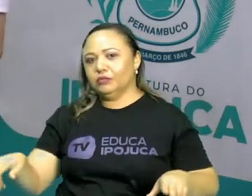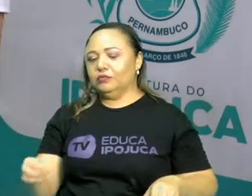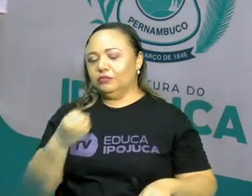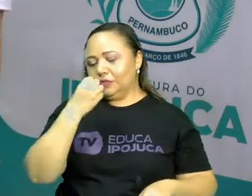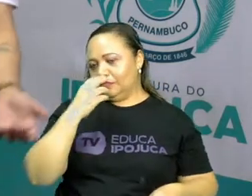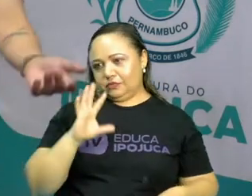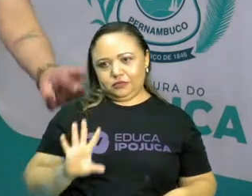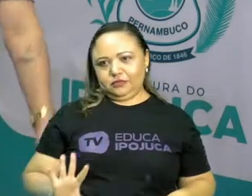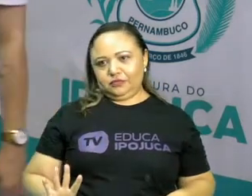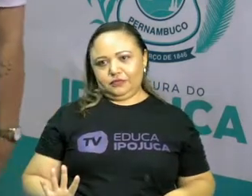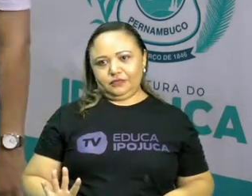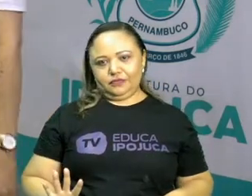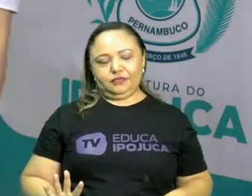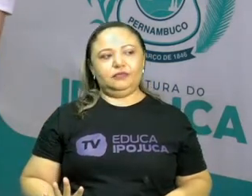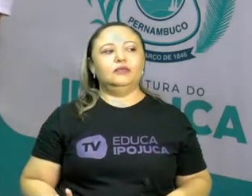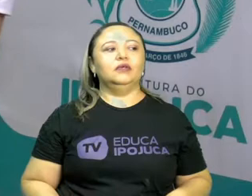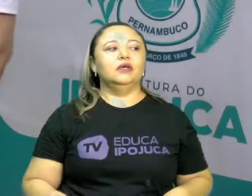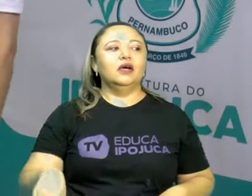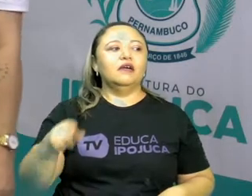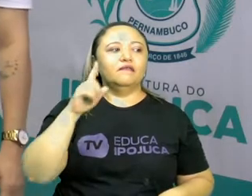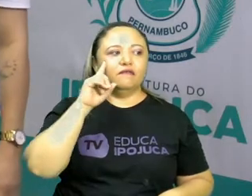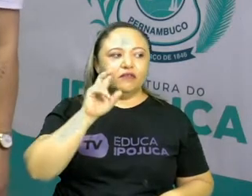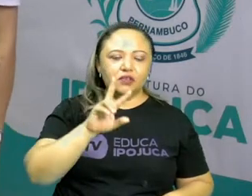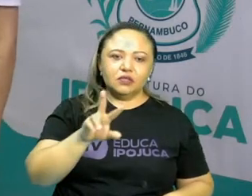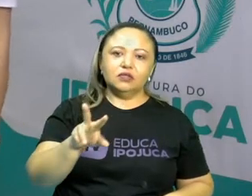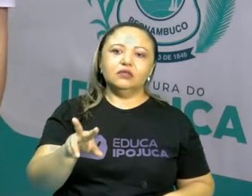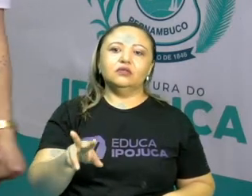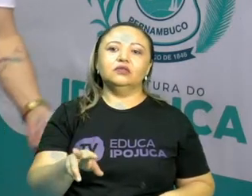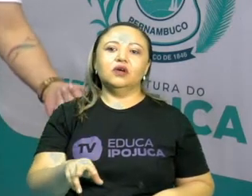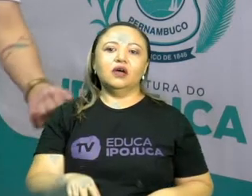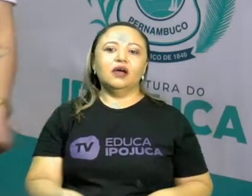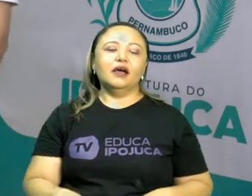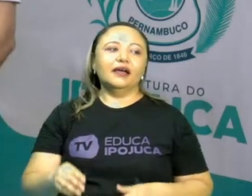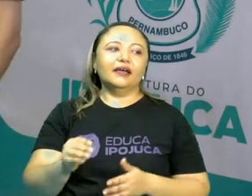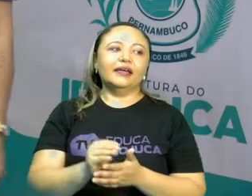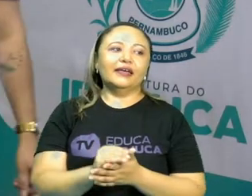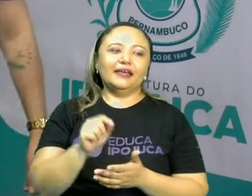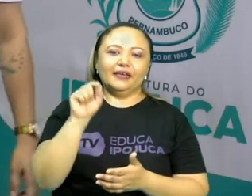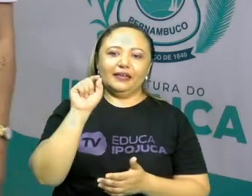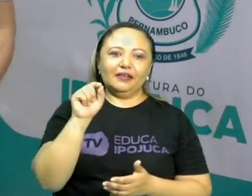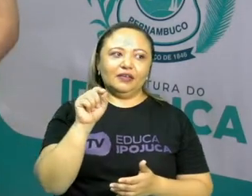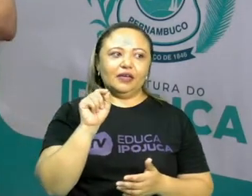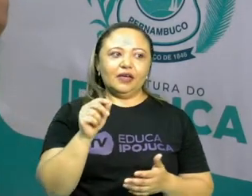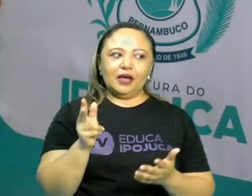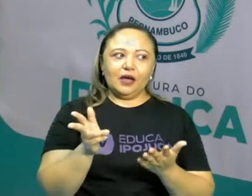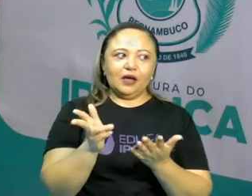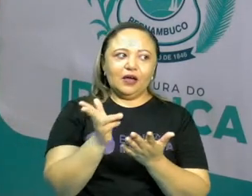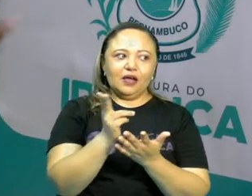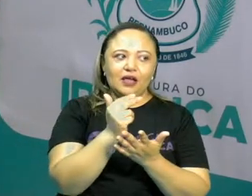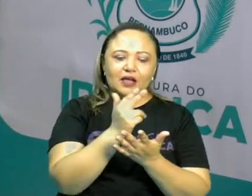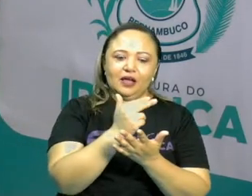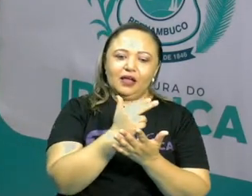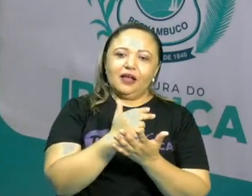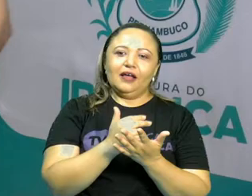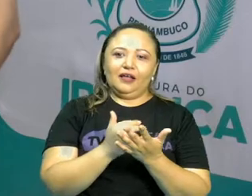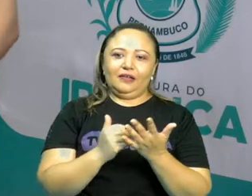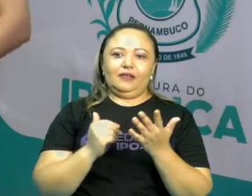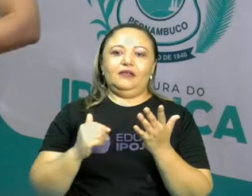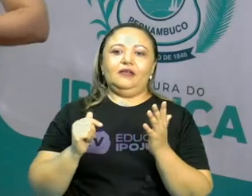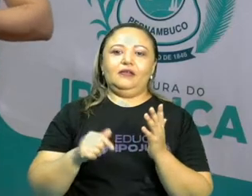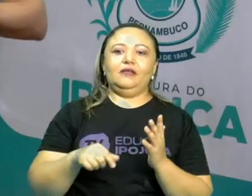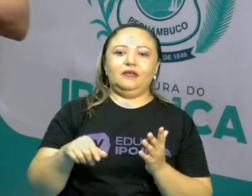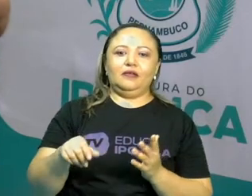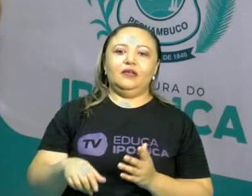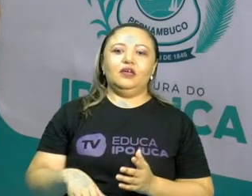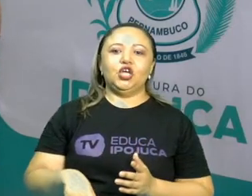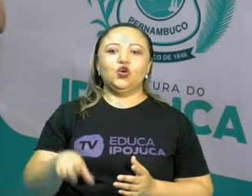exagero também. Vejam aí a questão do exagero, né? Na imagem, o pássaro falando, usar